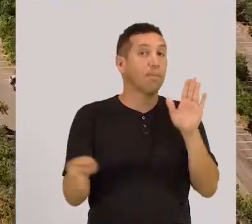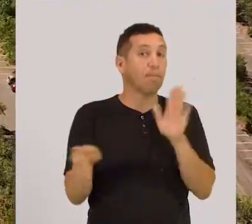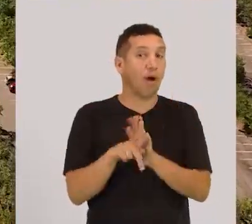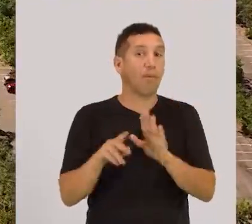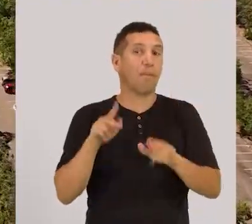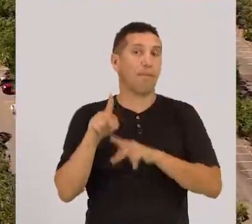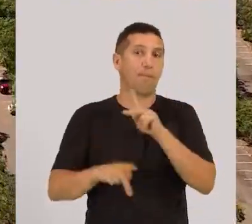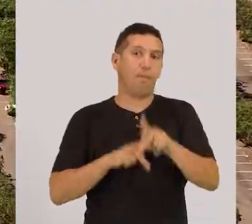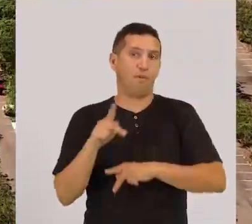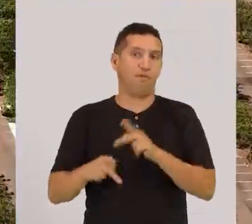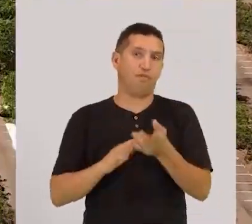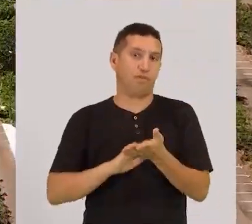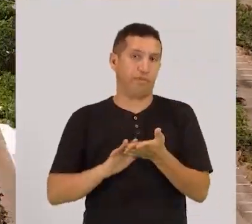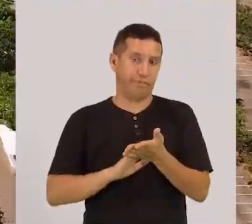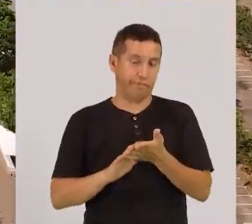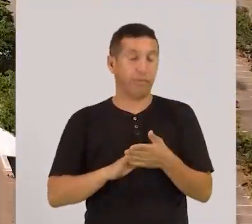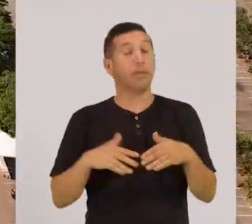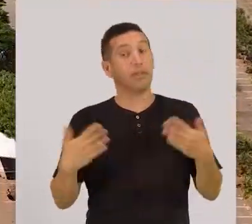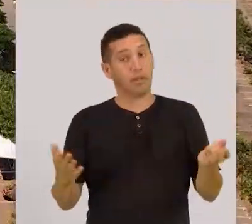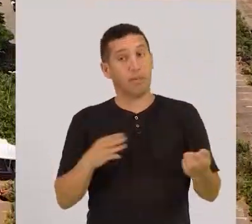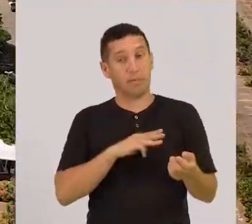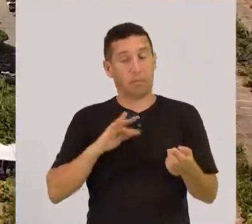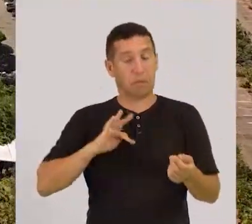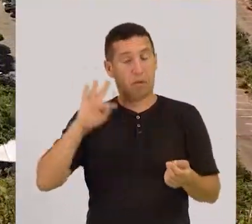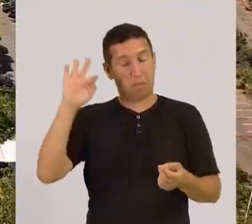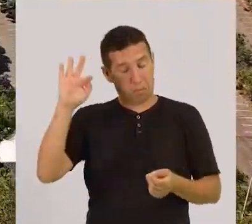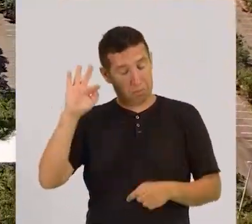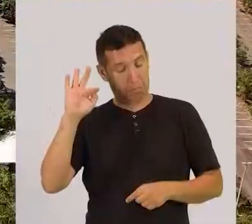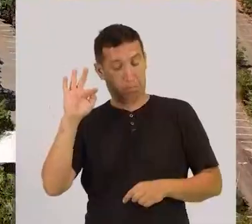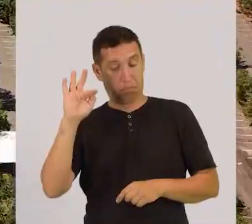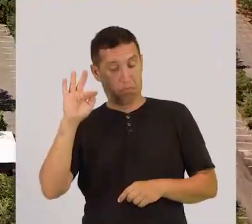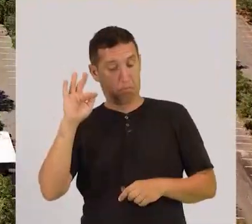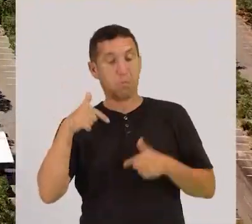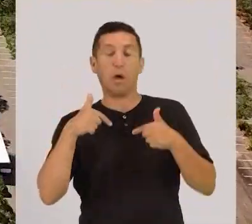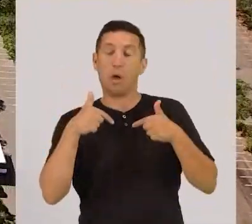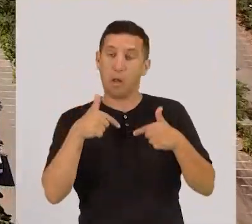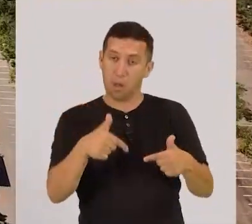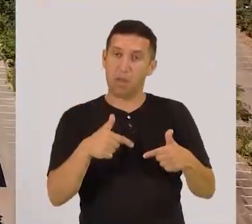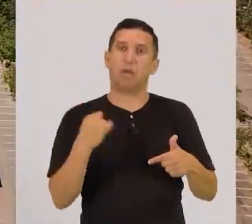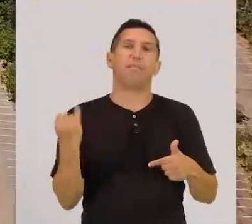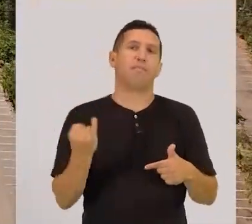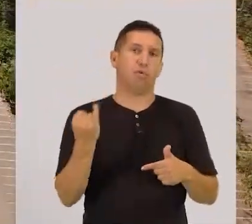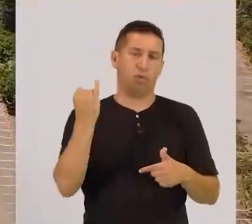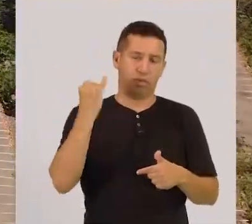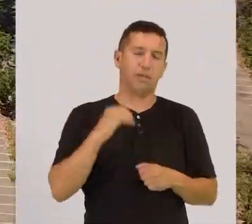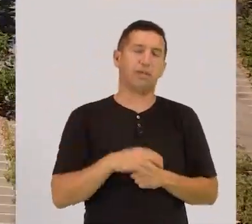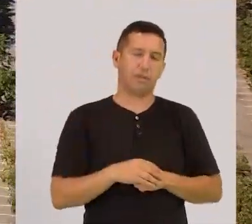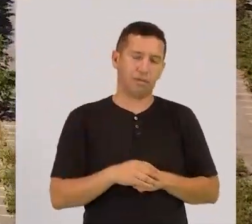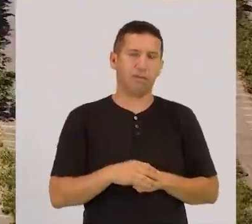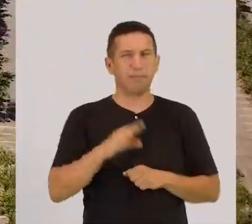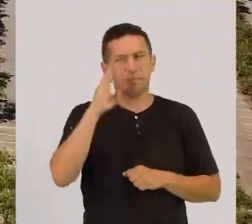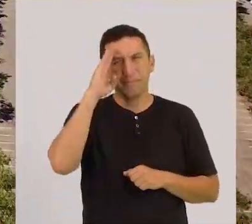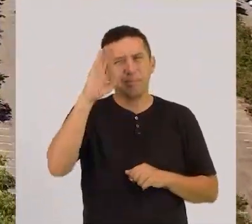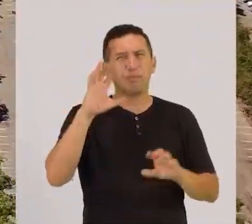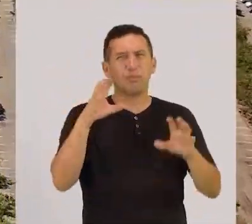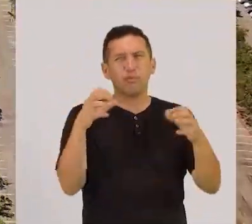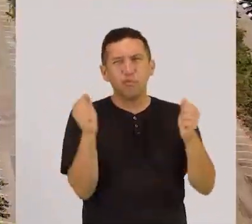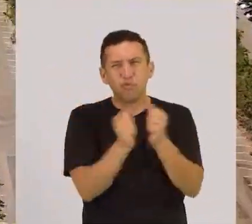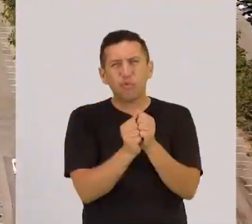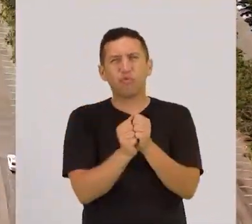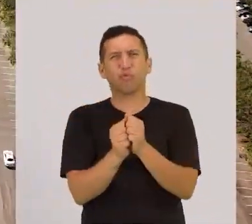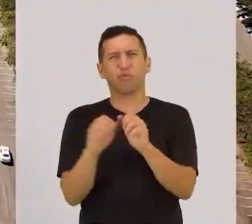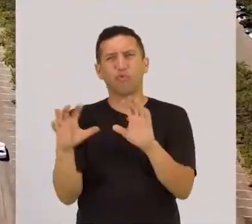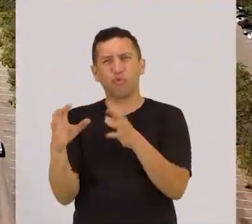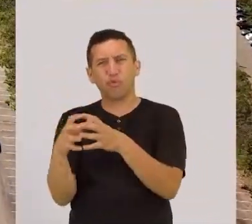E o papel do Ministério Público Federal é importantíssimo nesse cenário todo, inclusive com ações específicas da Câmara de Populações